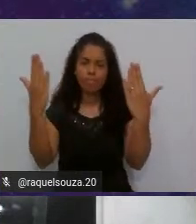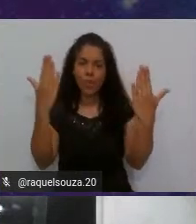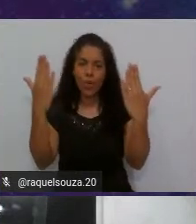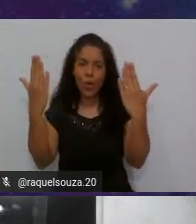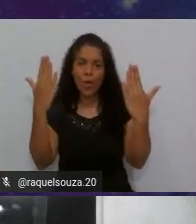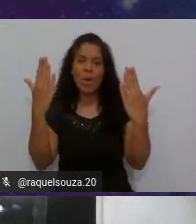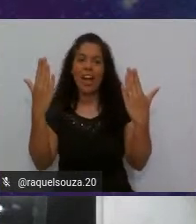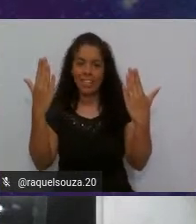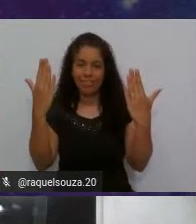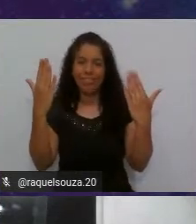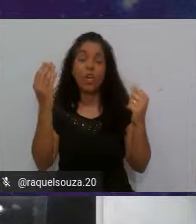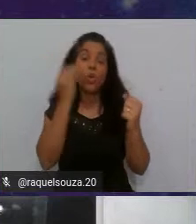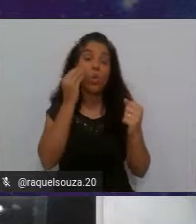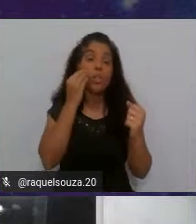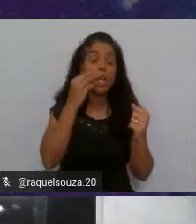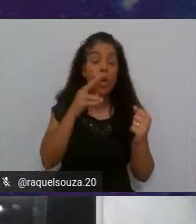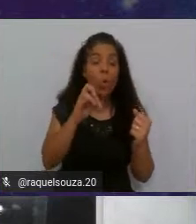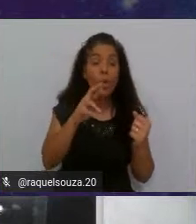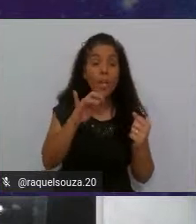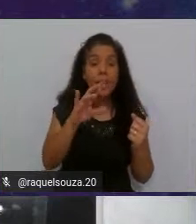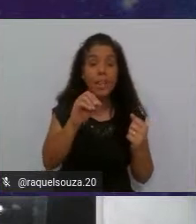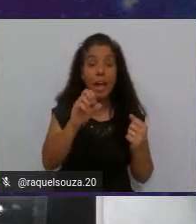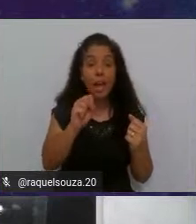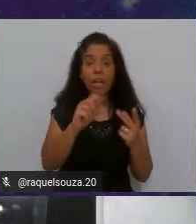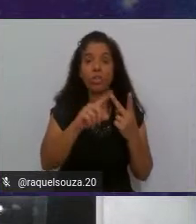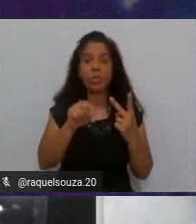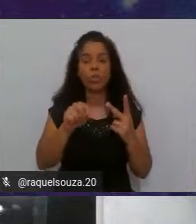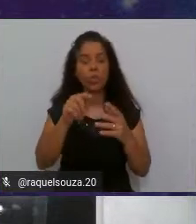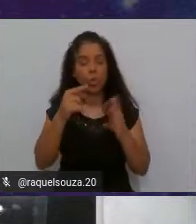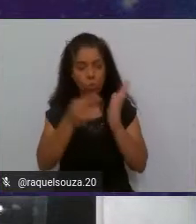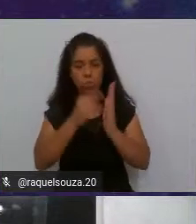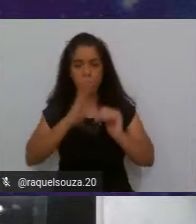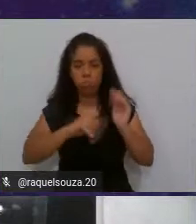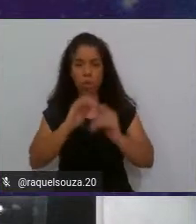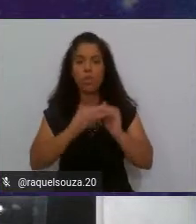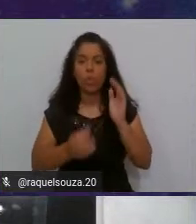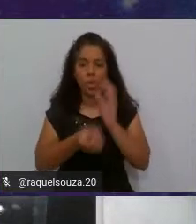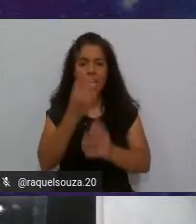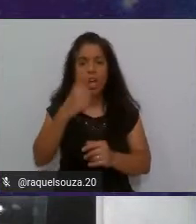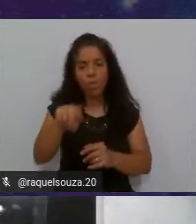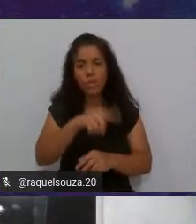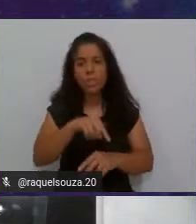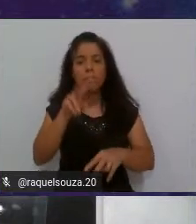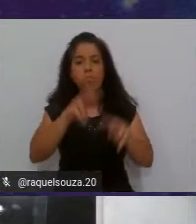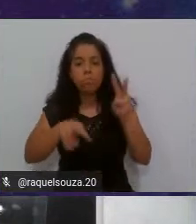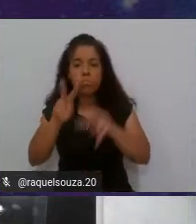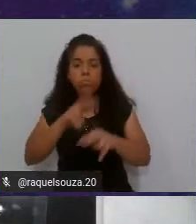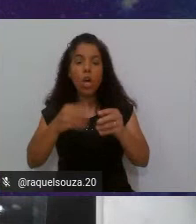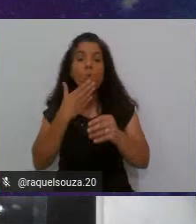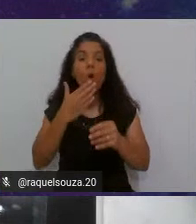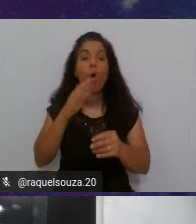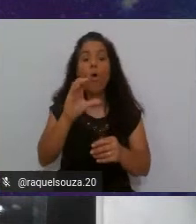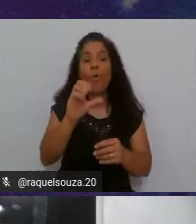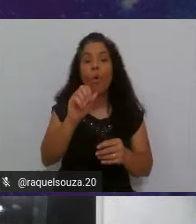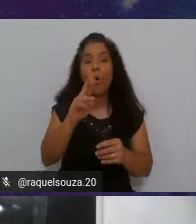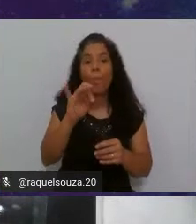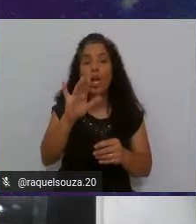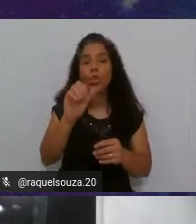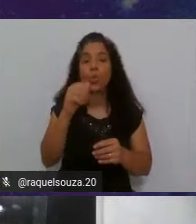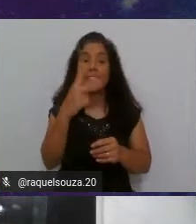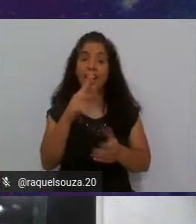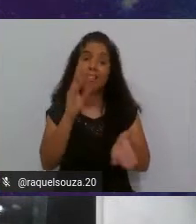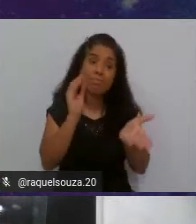os testes unitários que o desenvolvedor criou e aí vocês analisam a cobertura dele, né? Se está